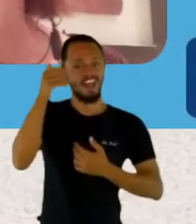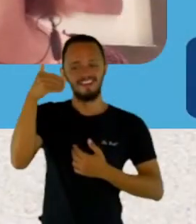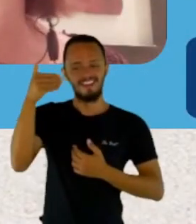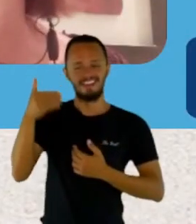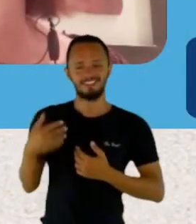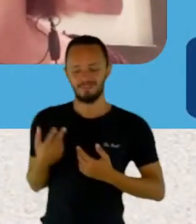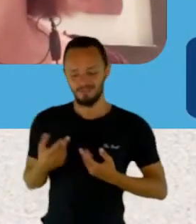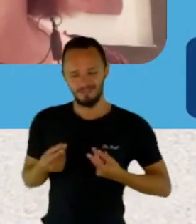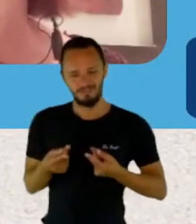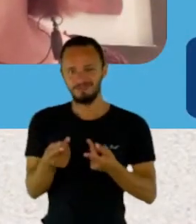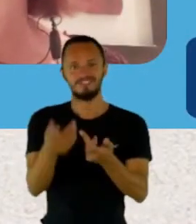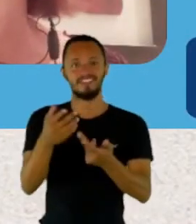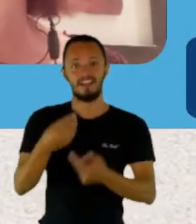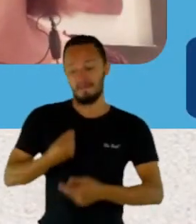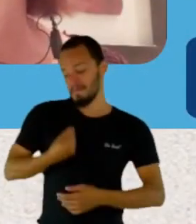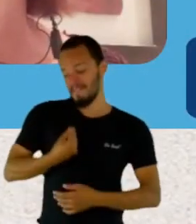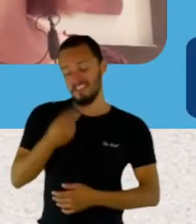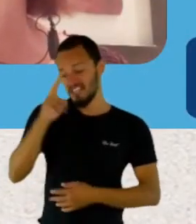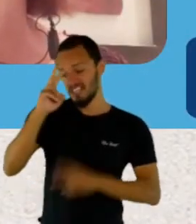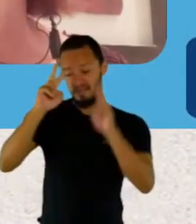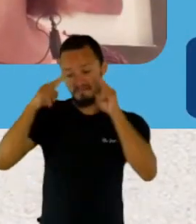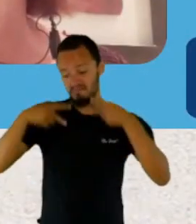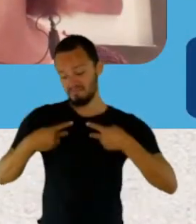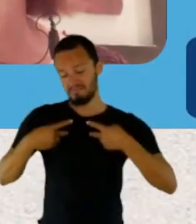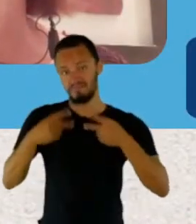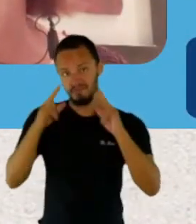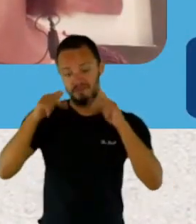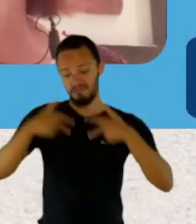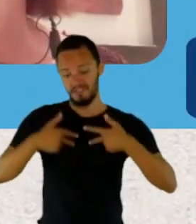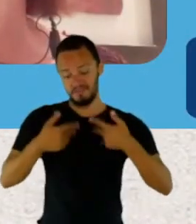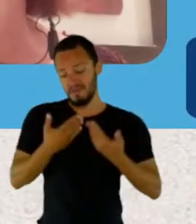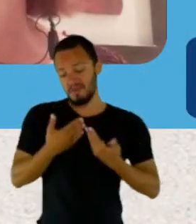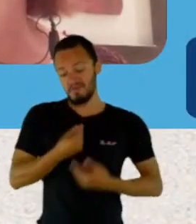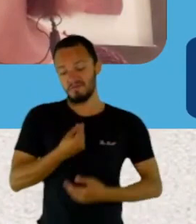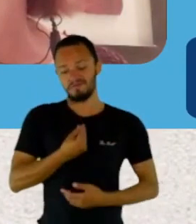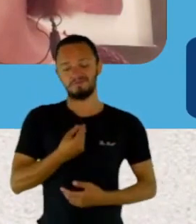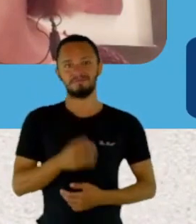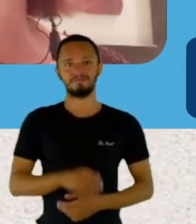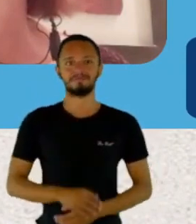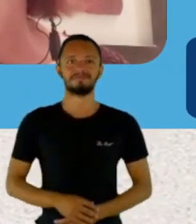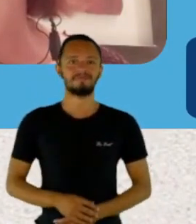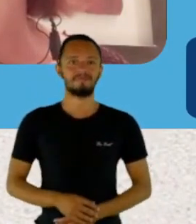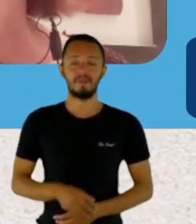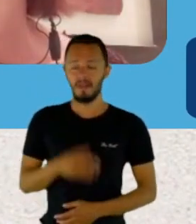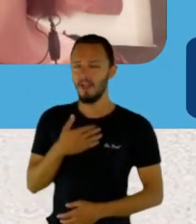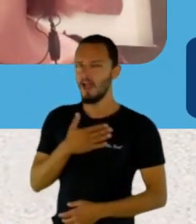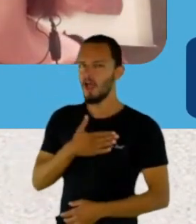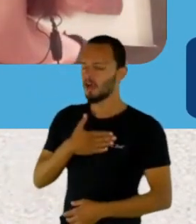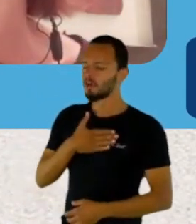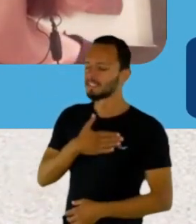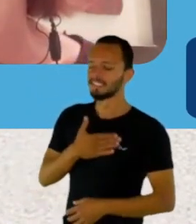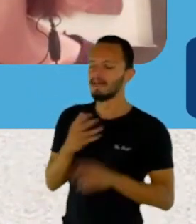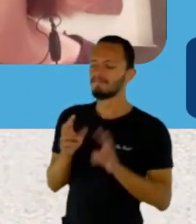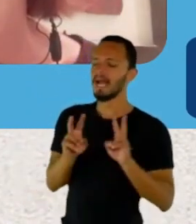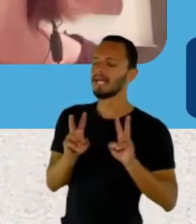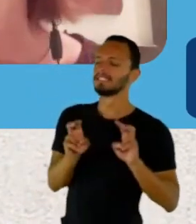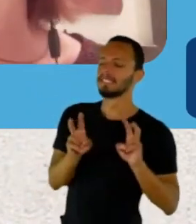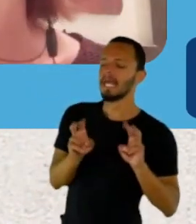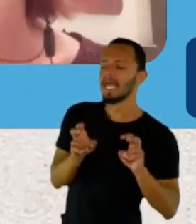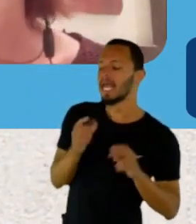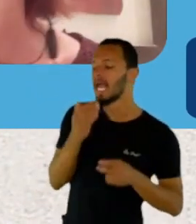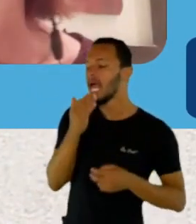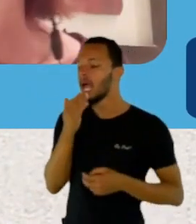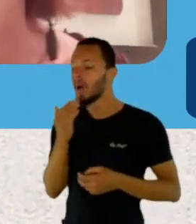E você gostava de alguns autores, em especial, na sua casa, seus pais também liam. Você tem uns